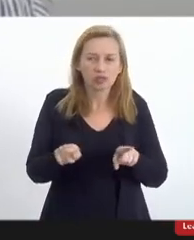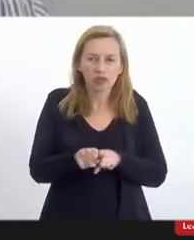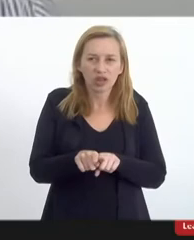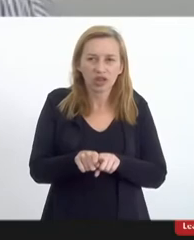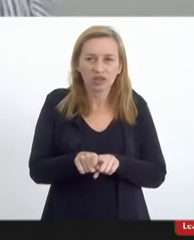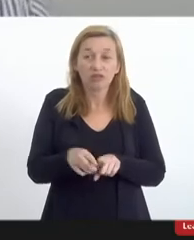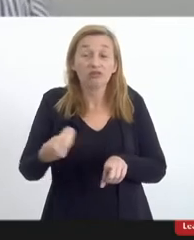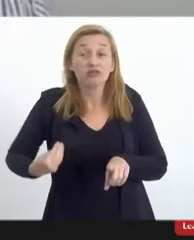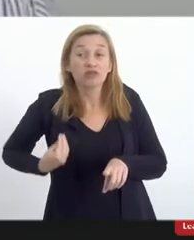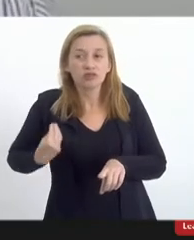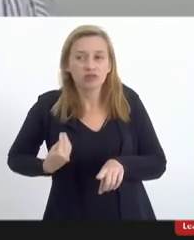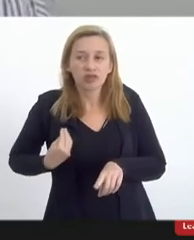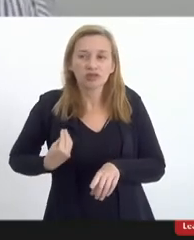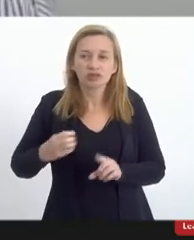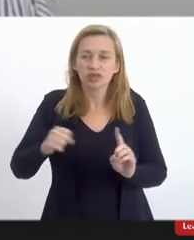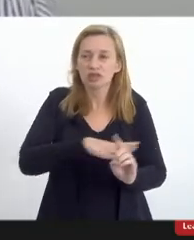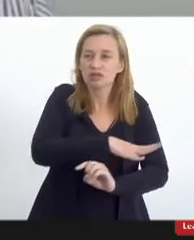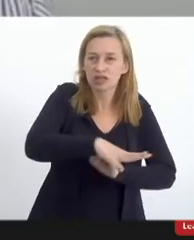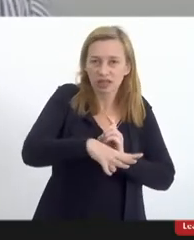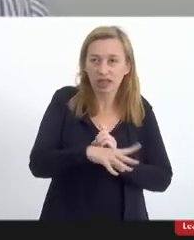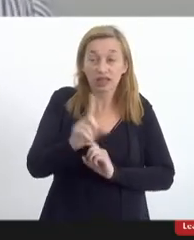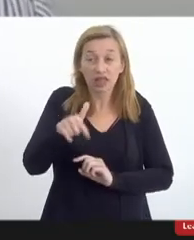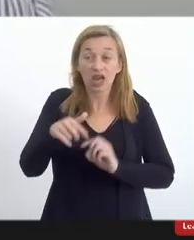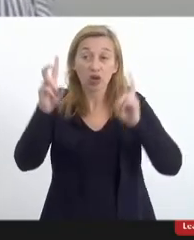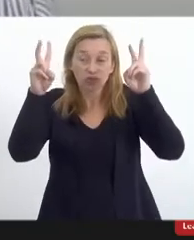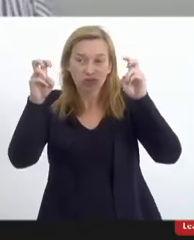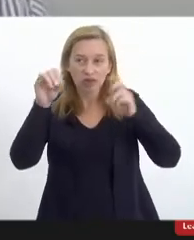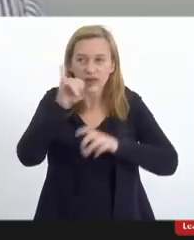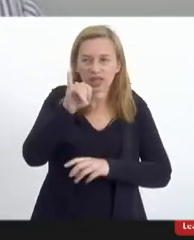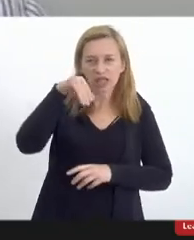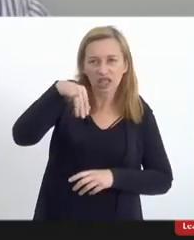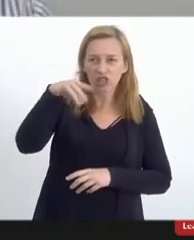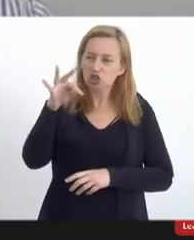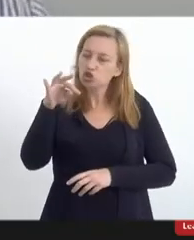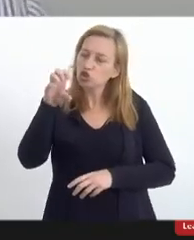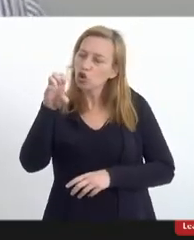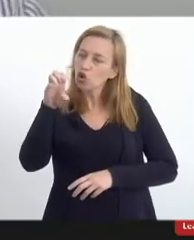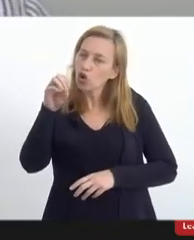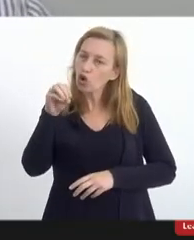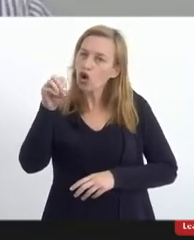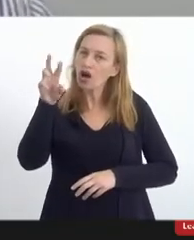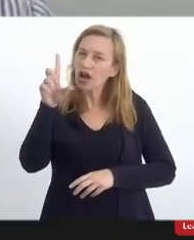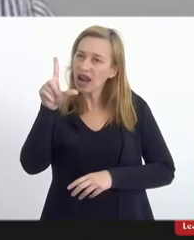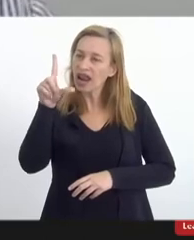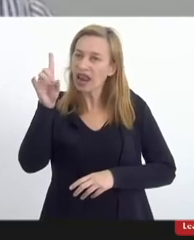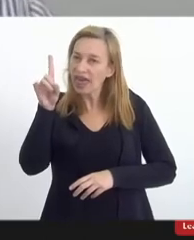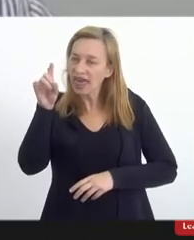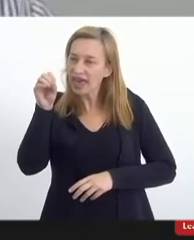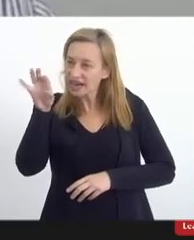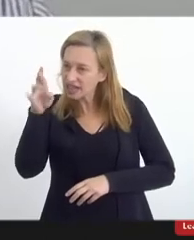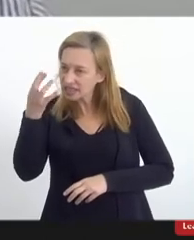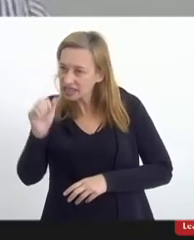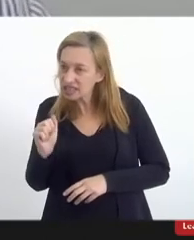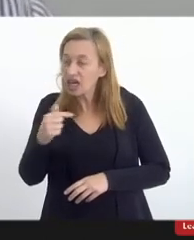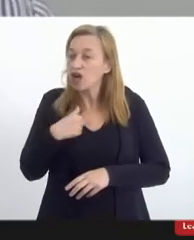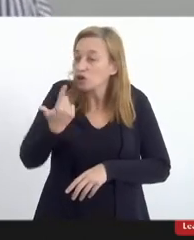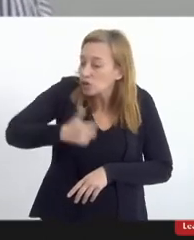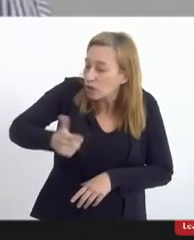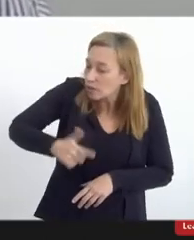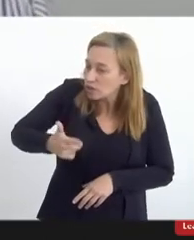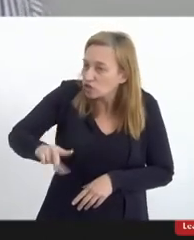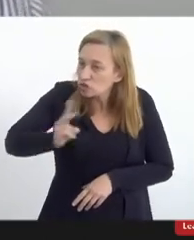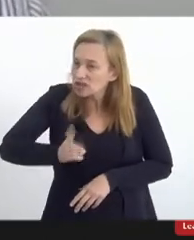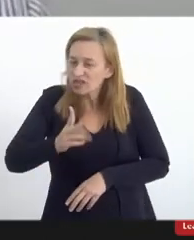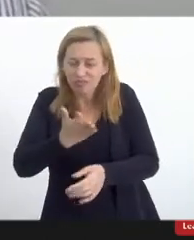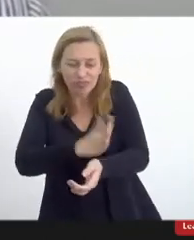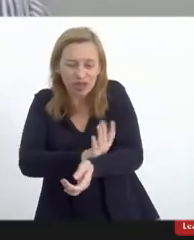cotidiana da sociedade fluminense que é o tema da intolerância na verdade do desrespeito que eu tenho repetido aqui nessa CPI não é mesmo